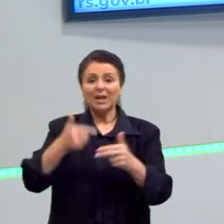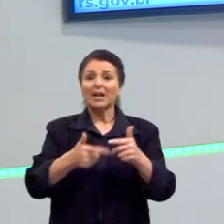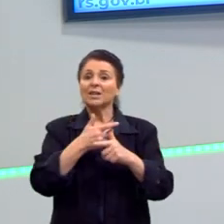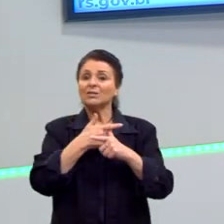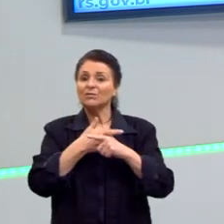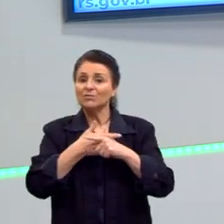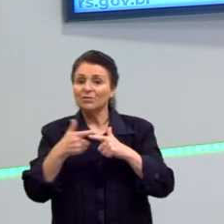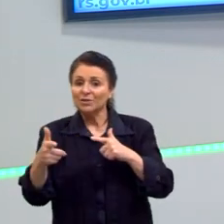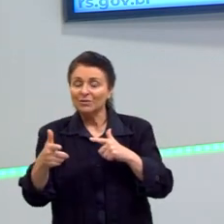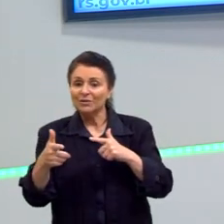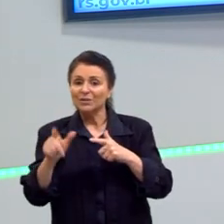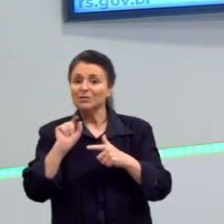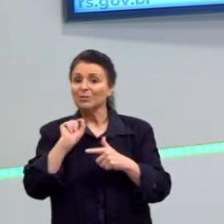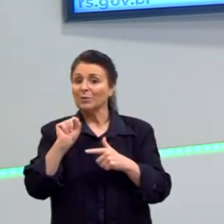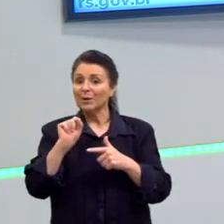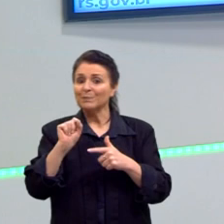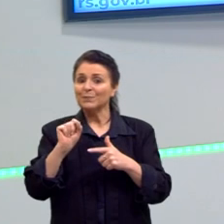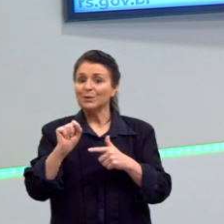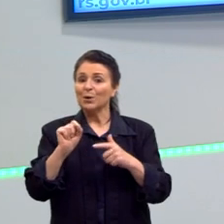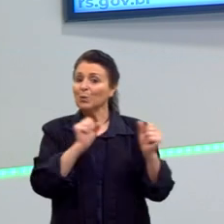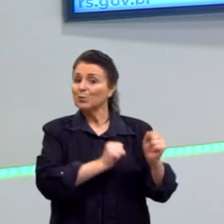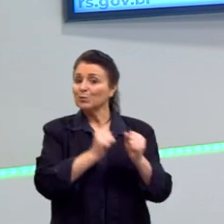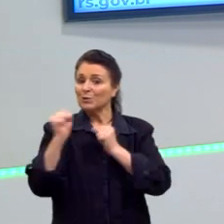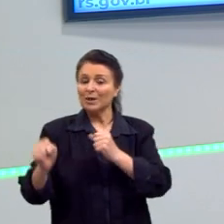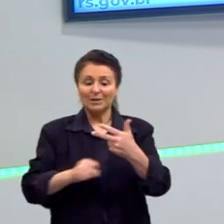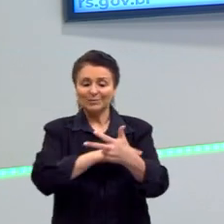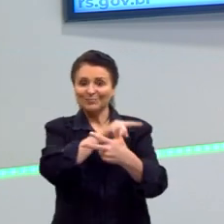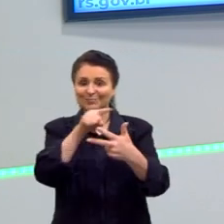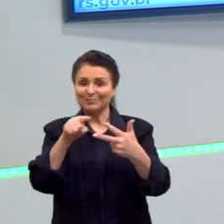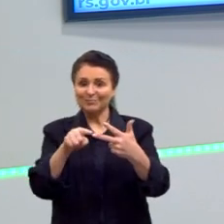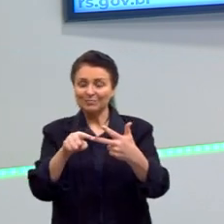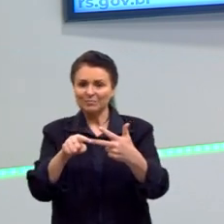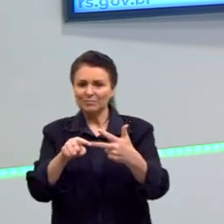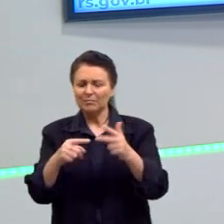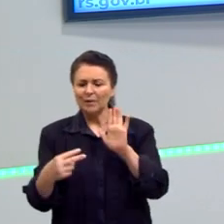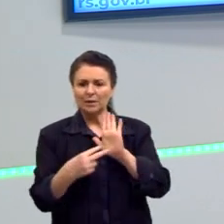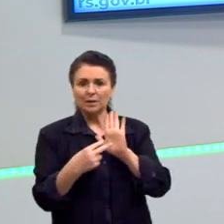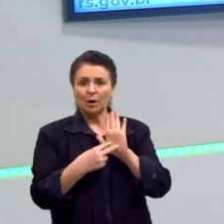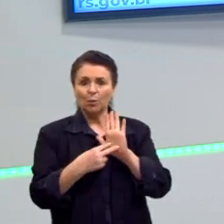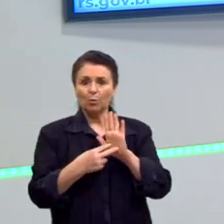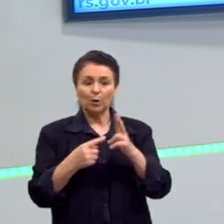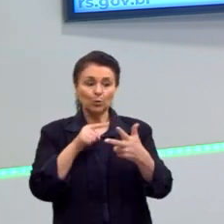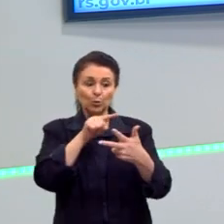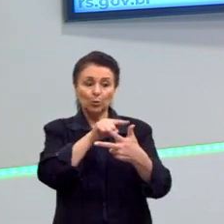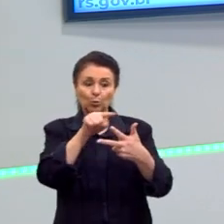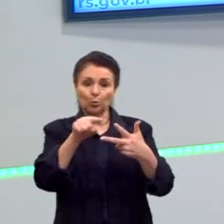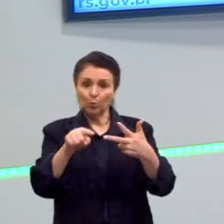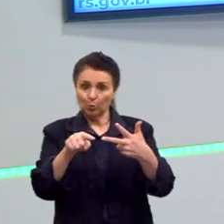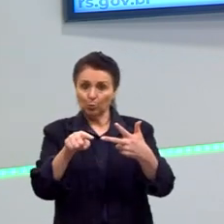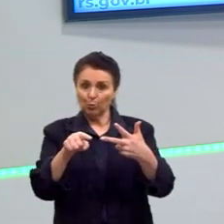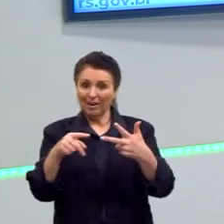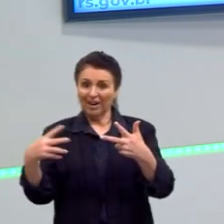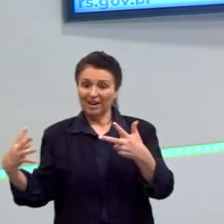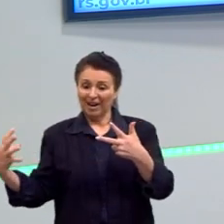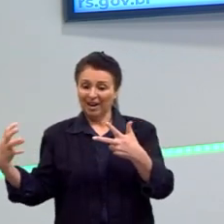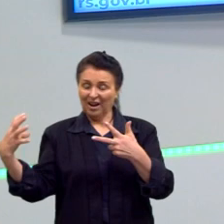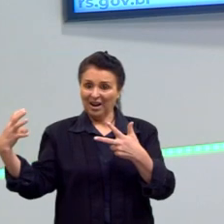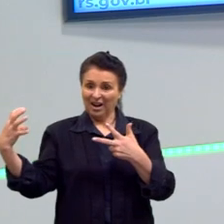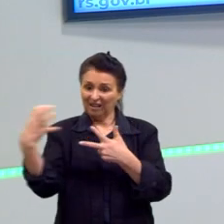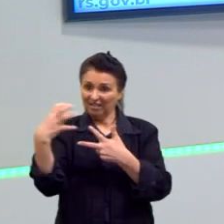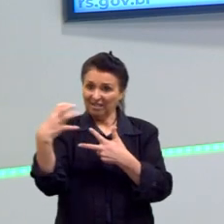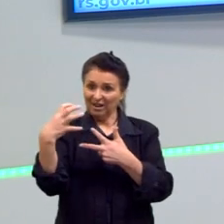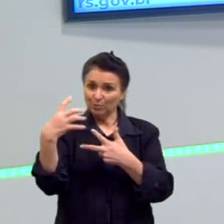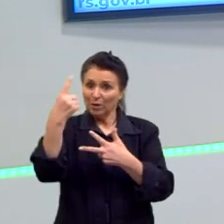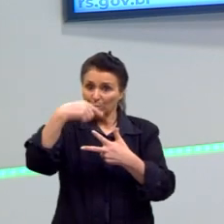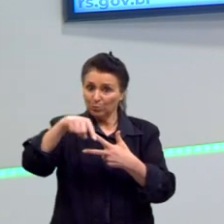dos poderes. Então, ficamos atentos, quando um desses poderes são atacados, é porque um outro poder